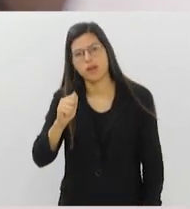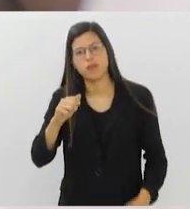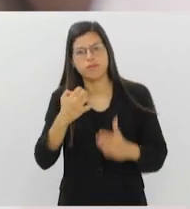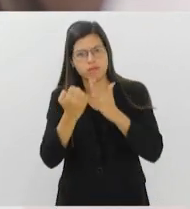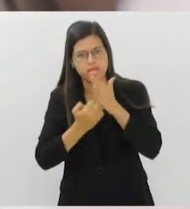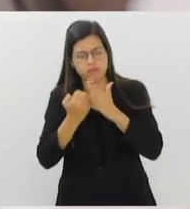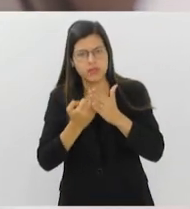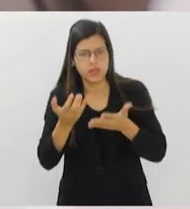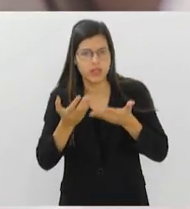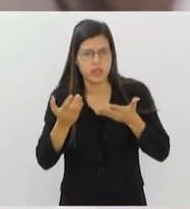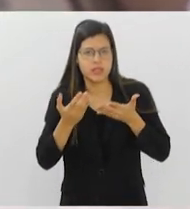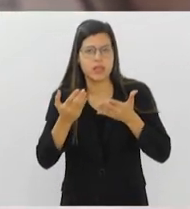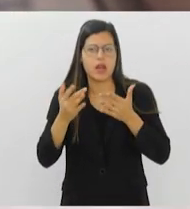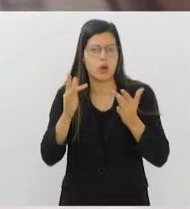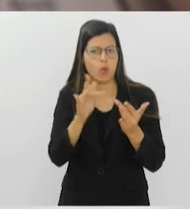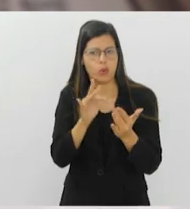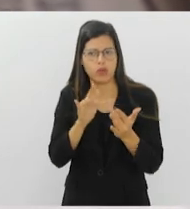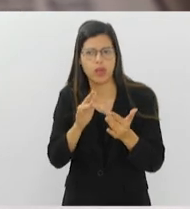contato através do e-mail